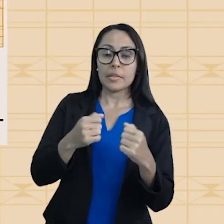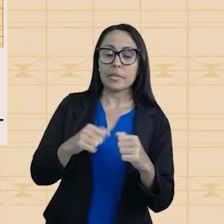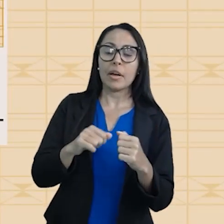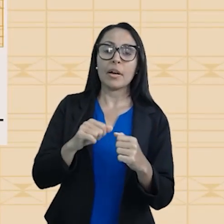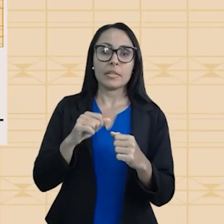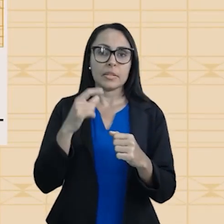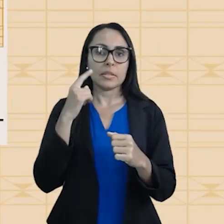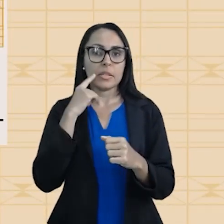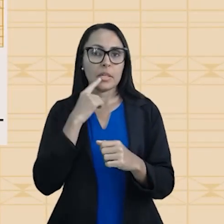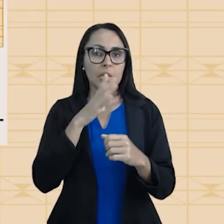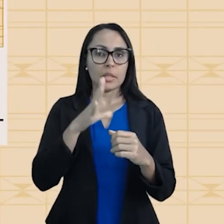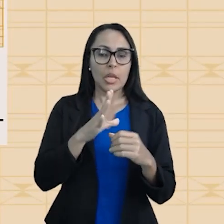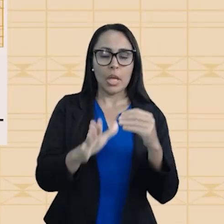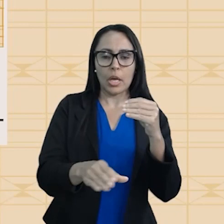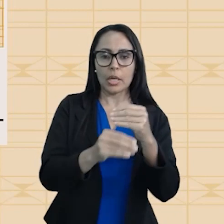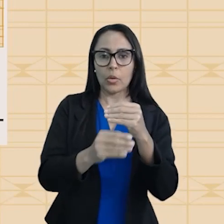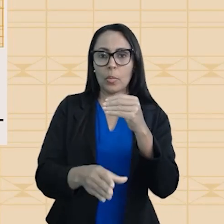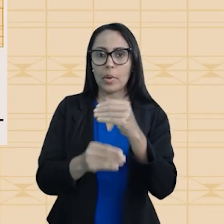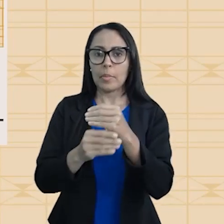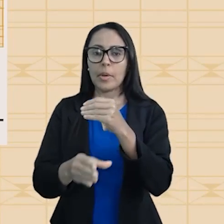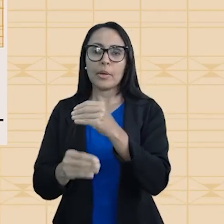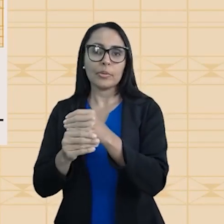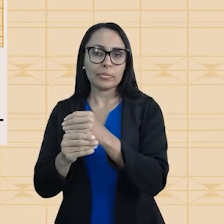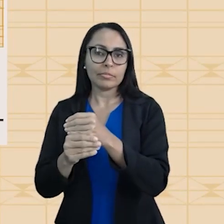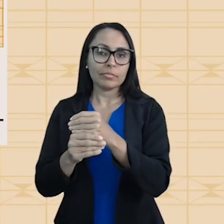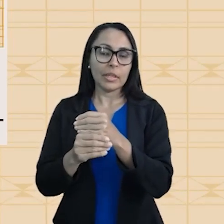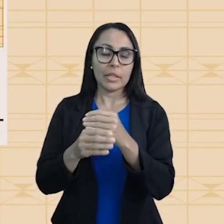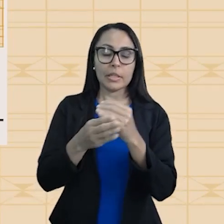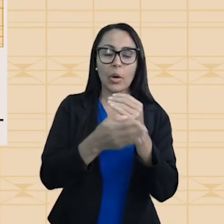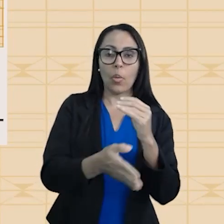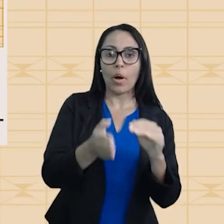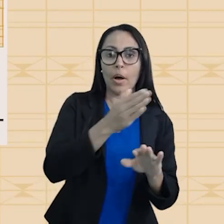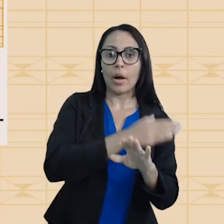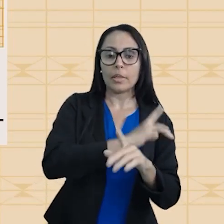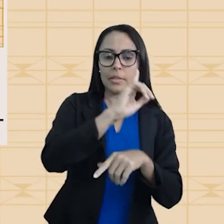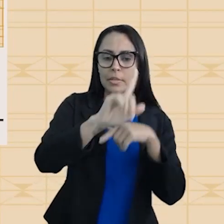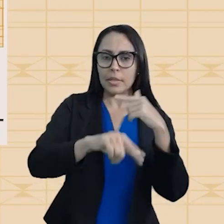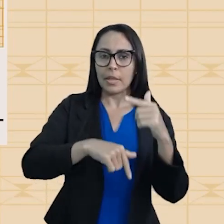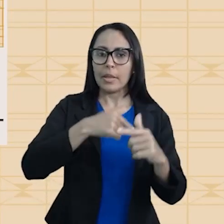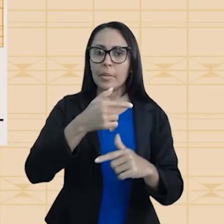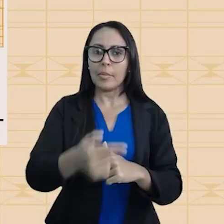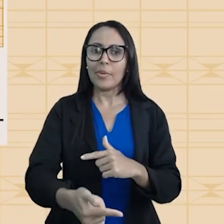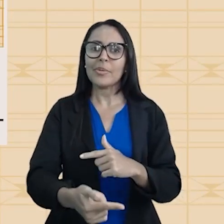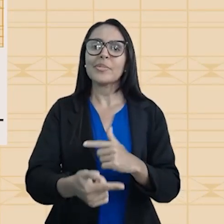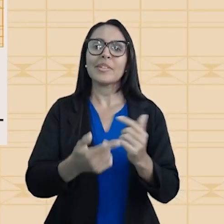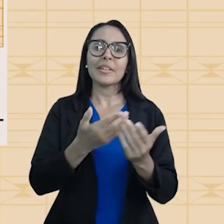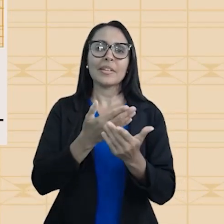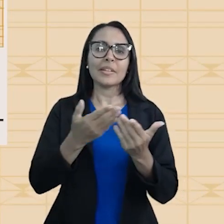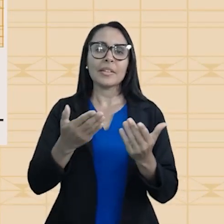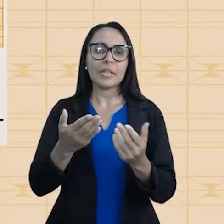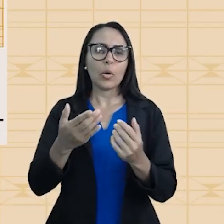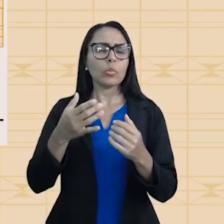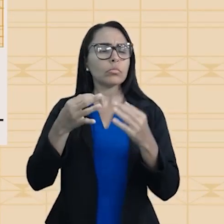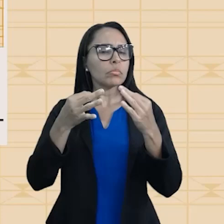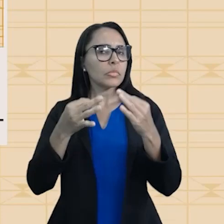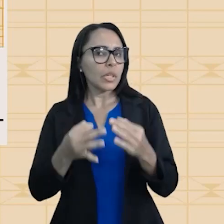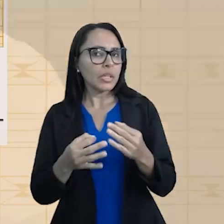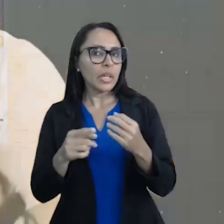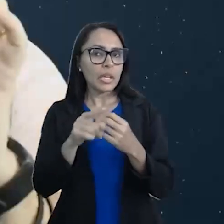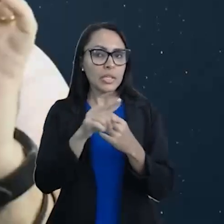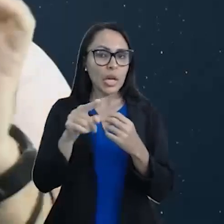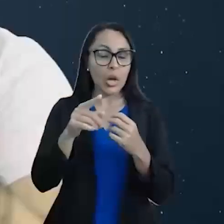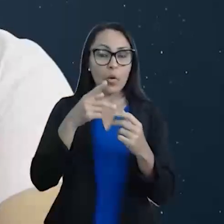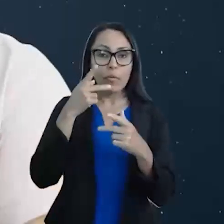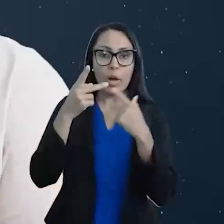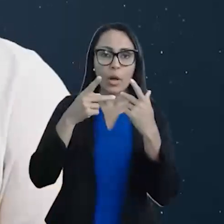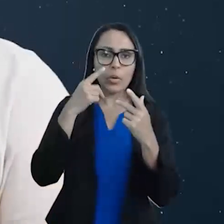de outros assuntos, antes e depois dele. Então, com muita certeza, lhe digo,